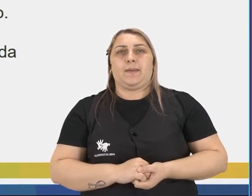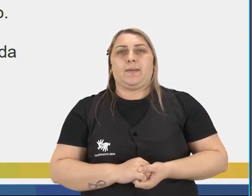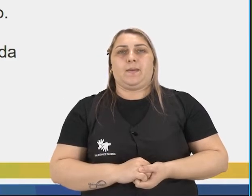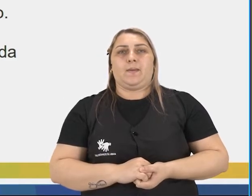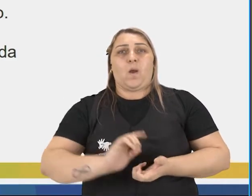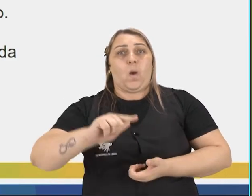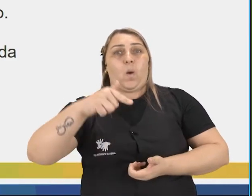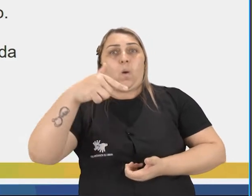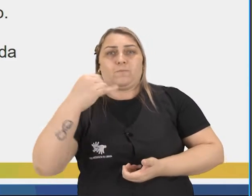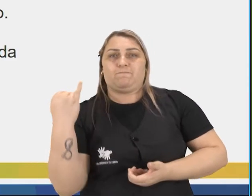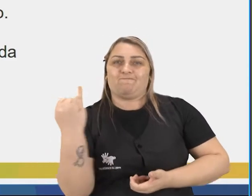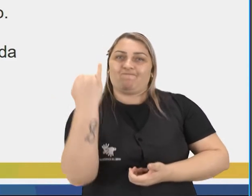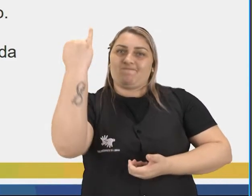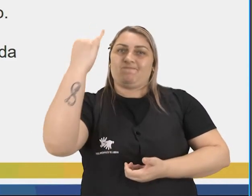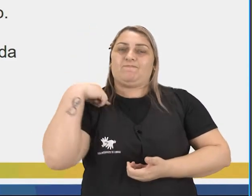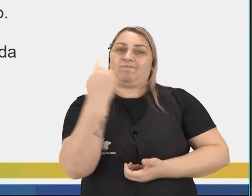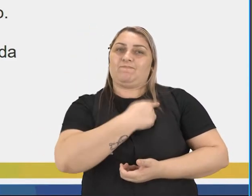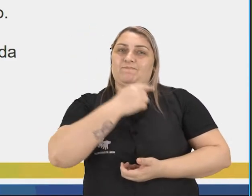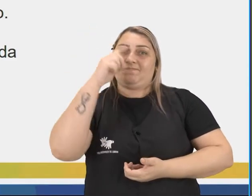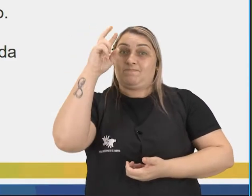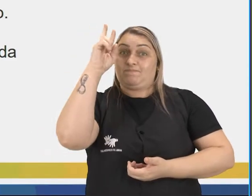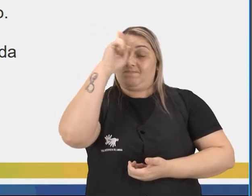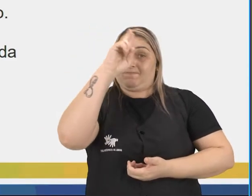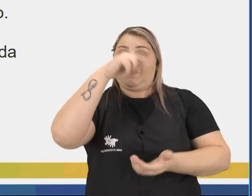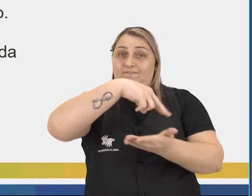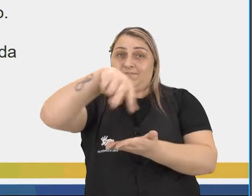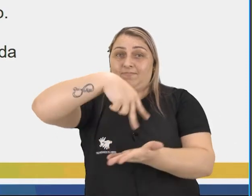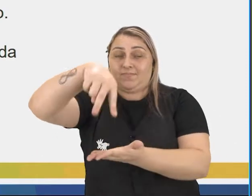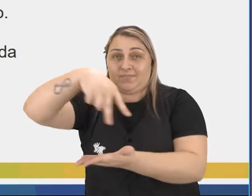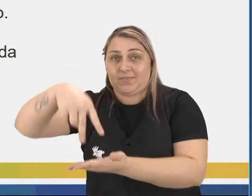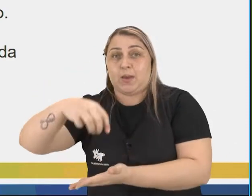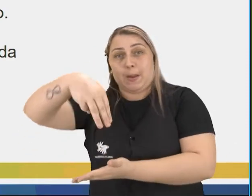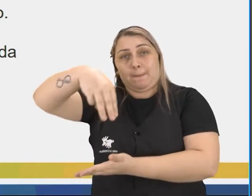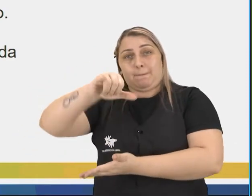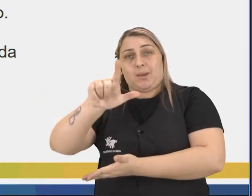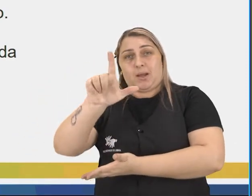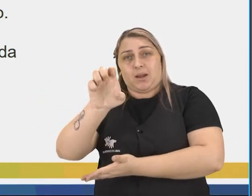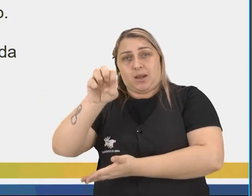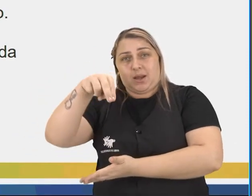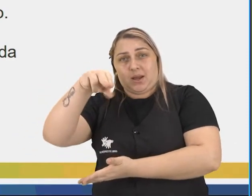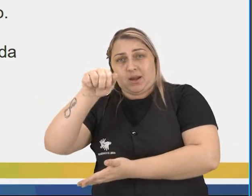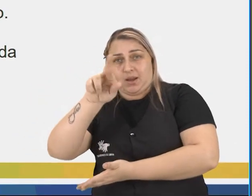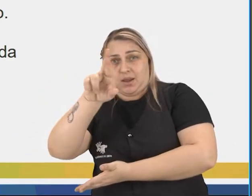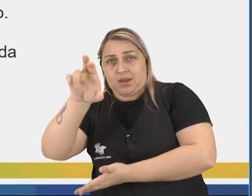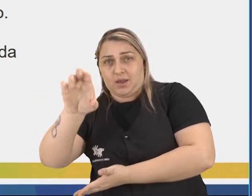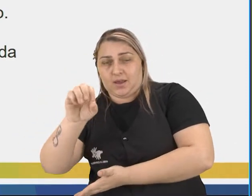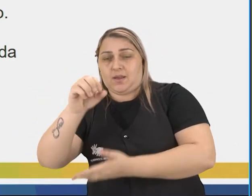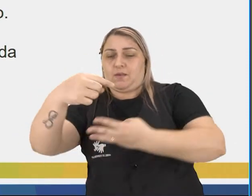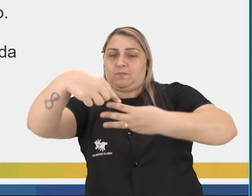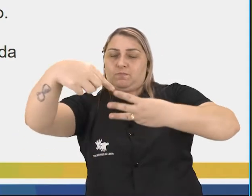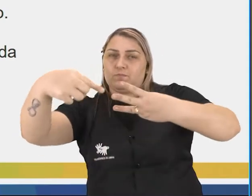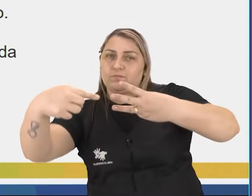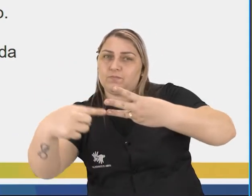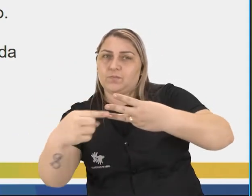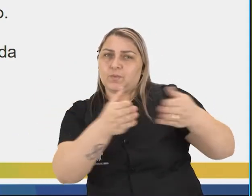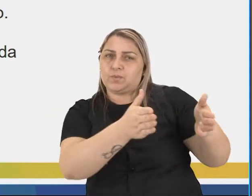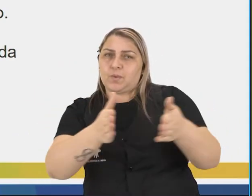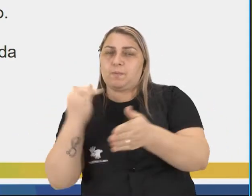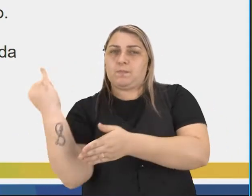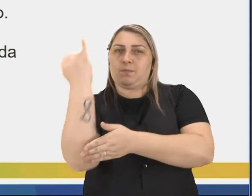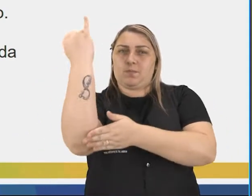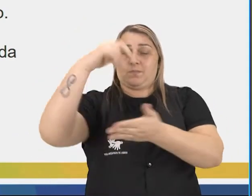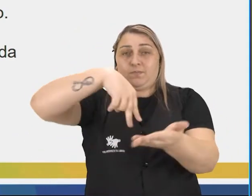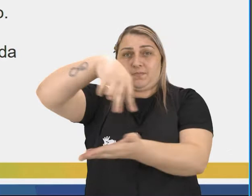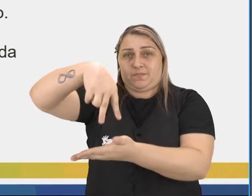Outro ponto importante da nossa história da dança são as danças milenares. E eu vou estar destacando alguns períodos super importantes